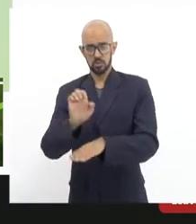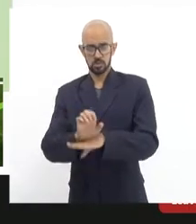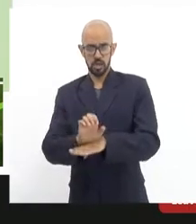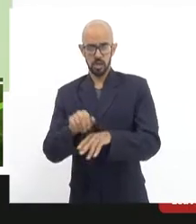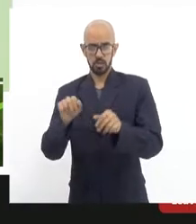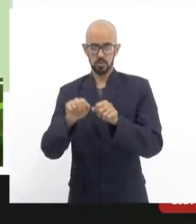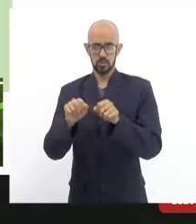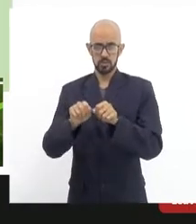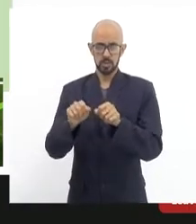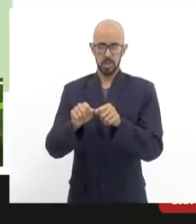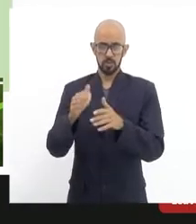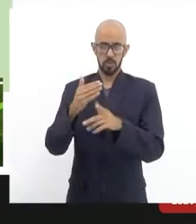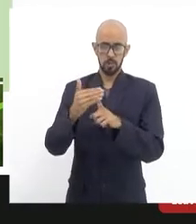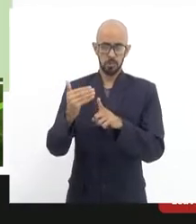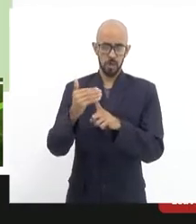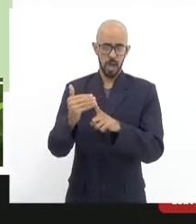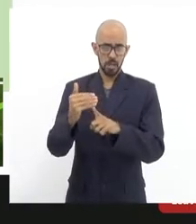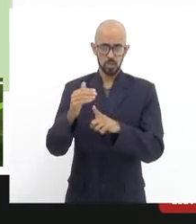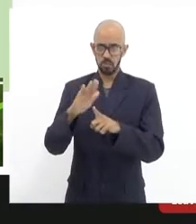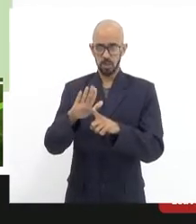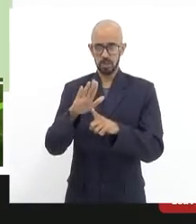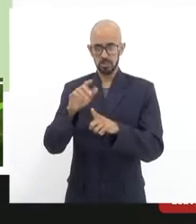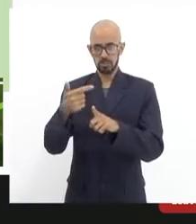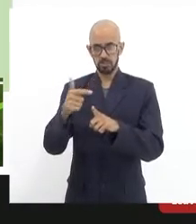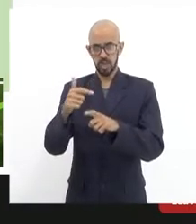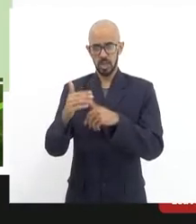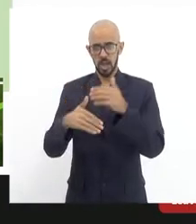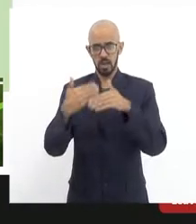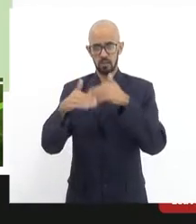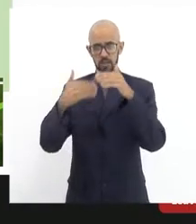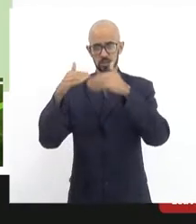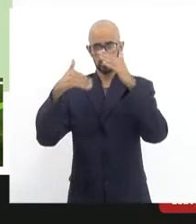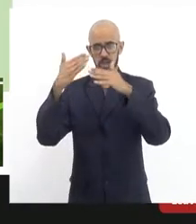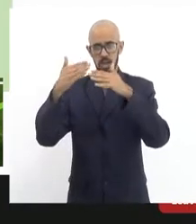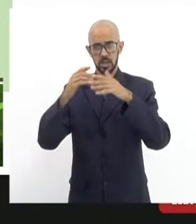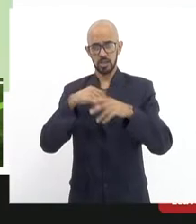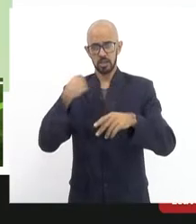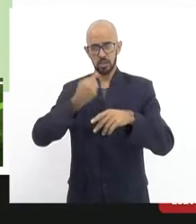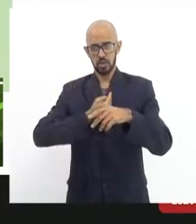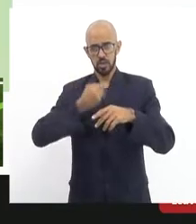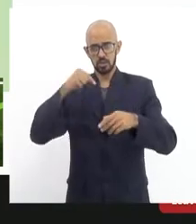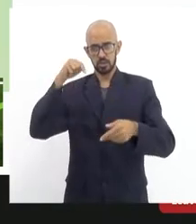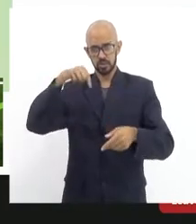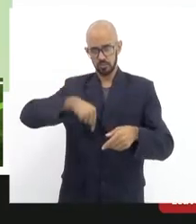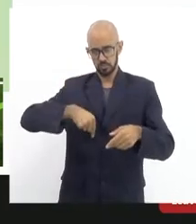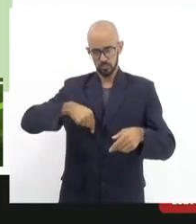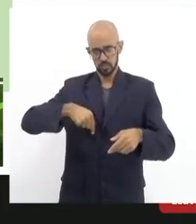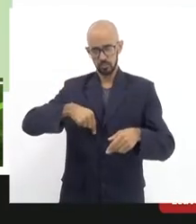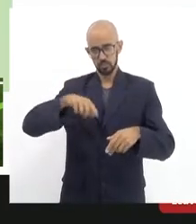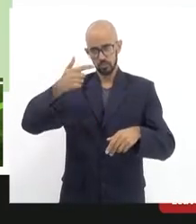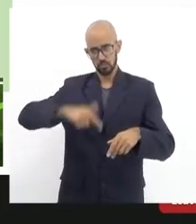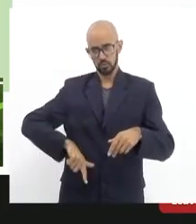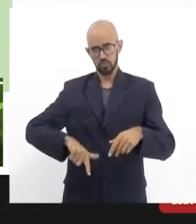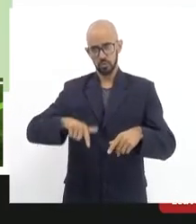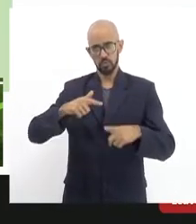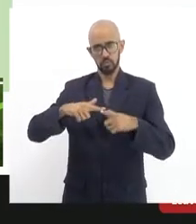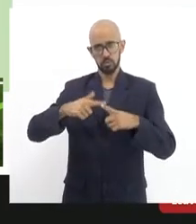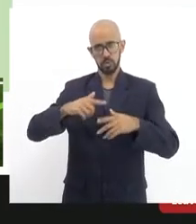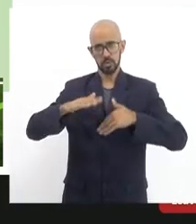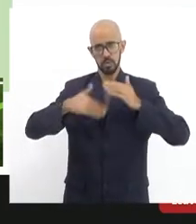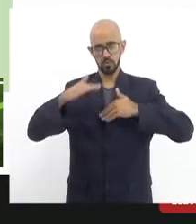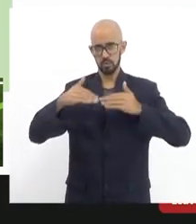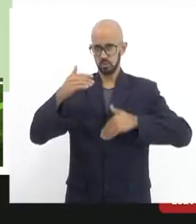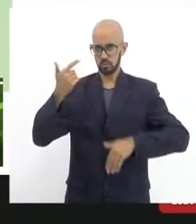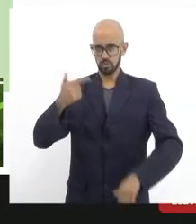parte pequena, mas que não avançam. E a gente não, a gente está aqui de novo hoje porque esse avanço não existe.